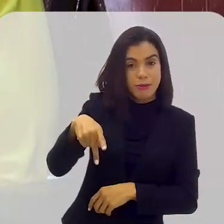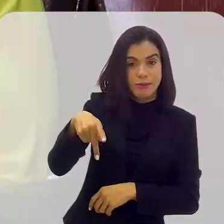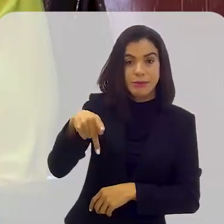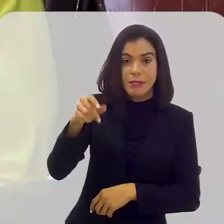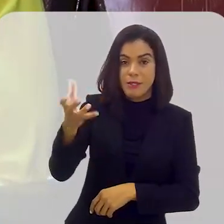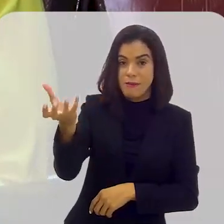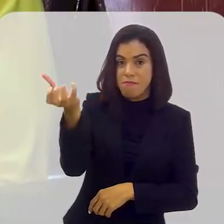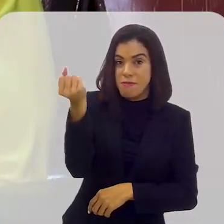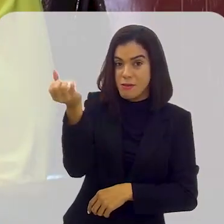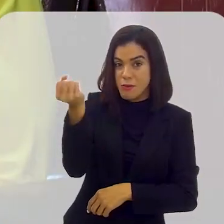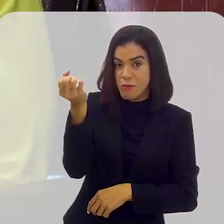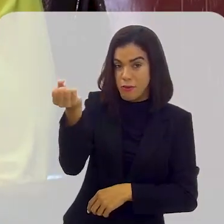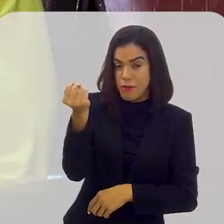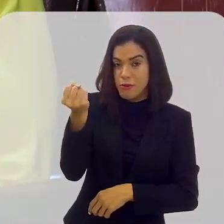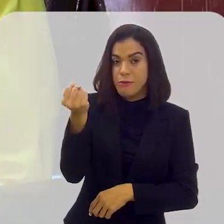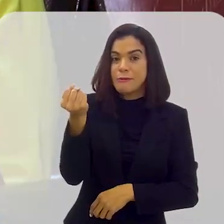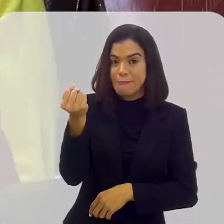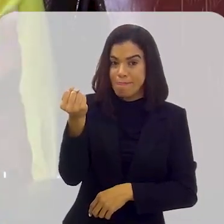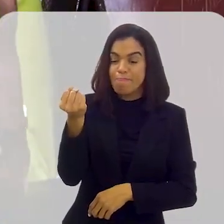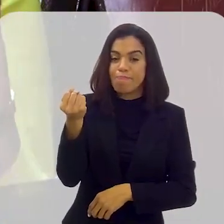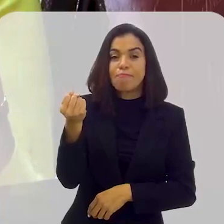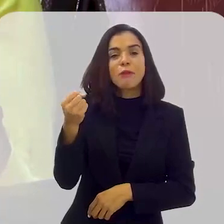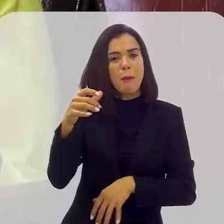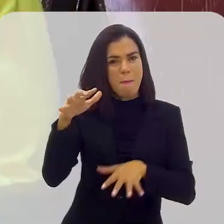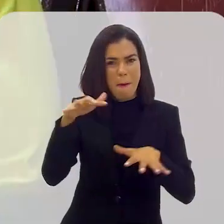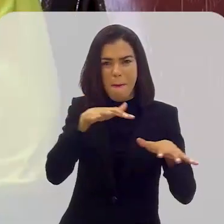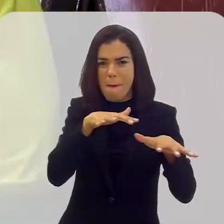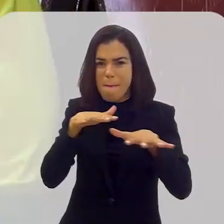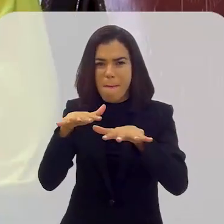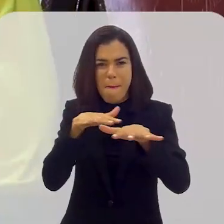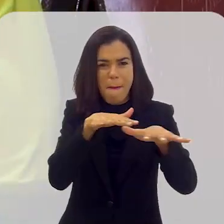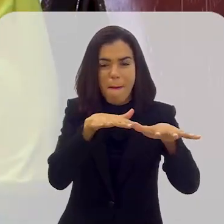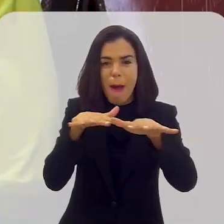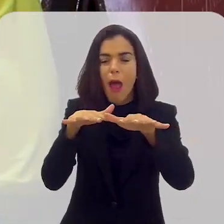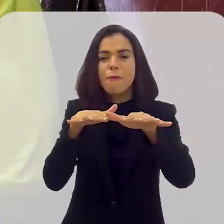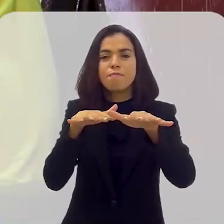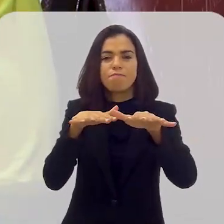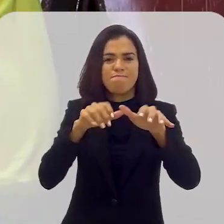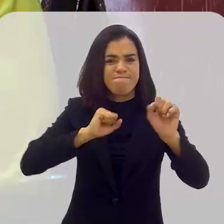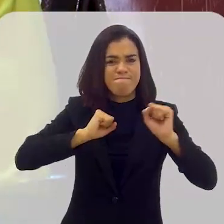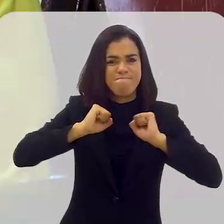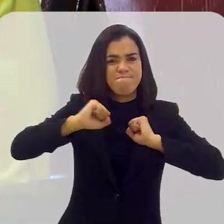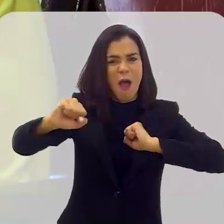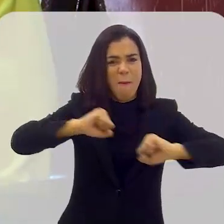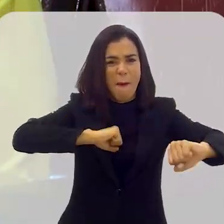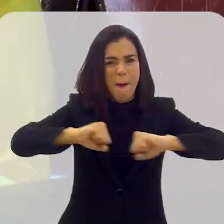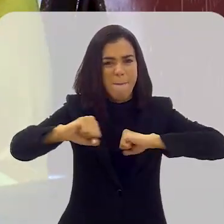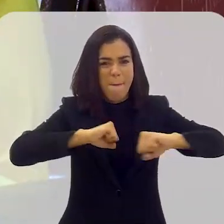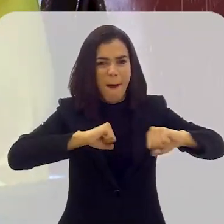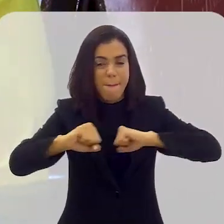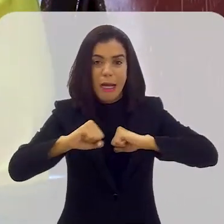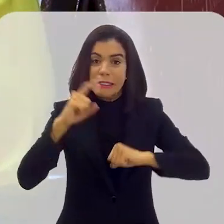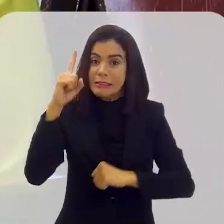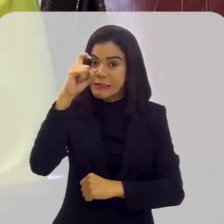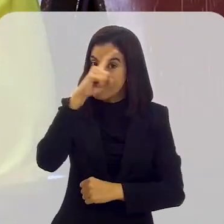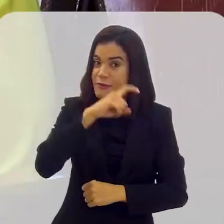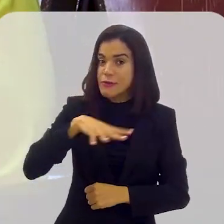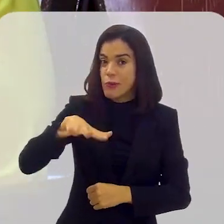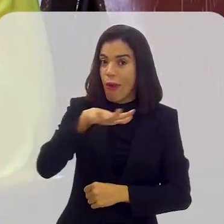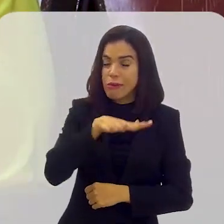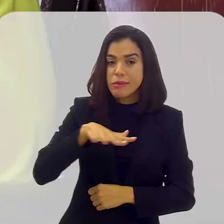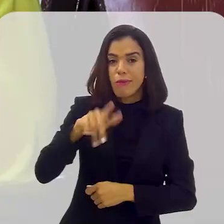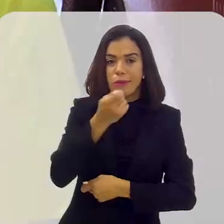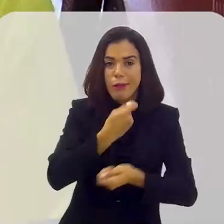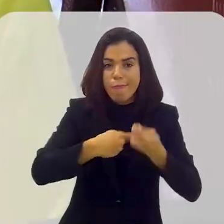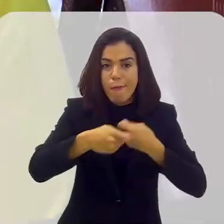aposentados e pensionistas. Chegaram para essa casa temas muito difíceis de serem